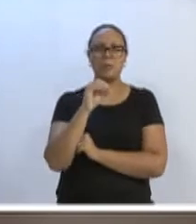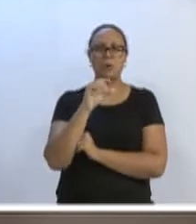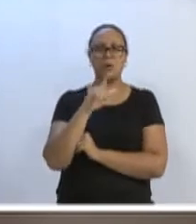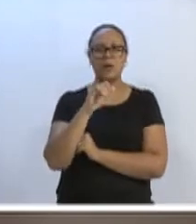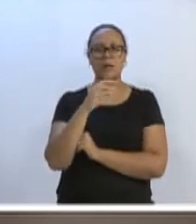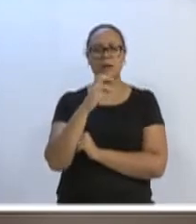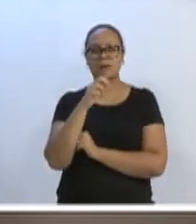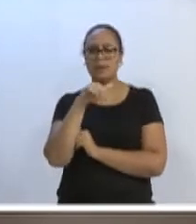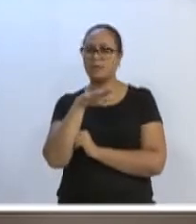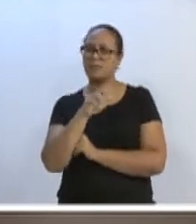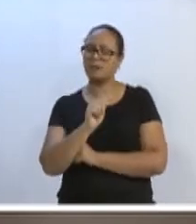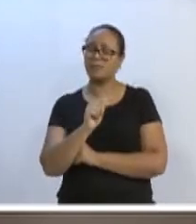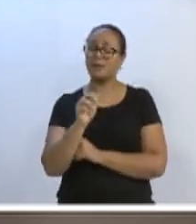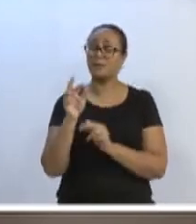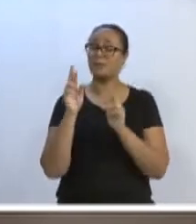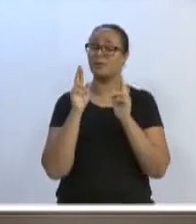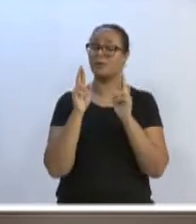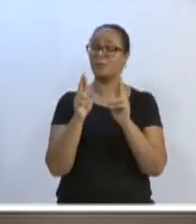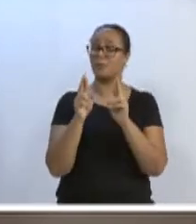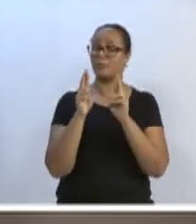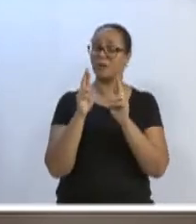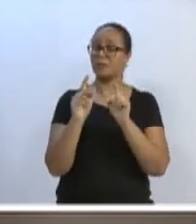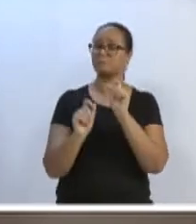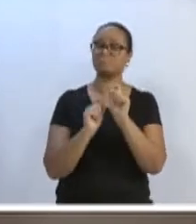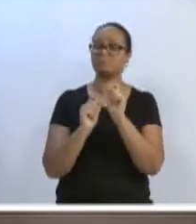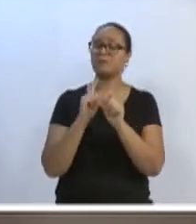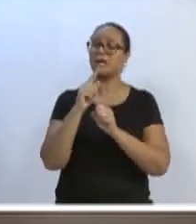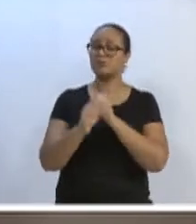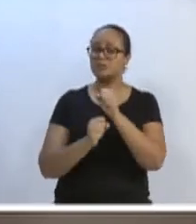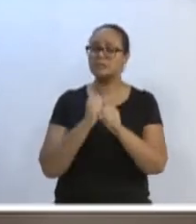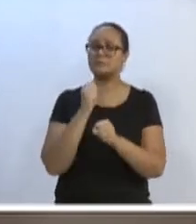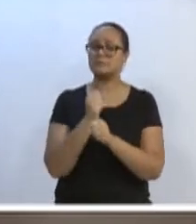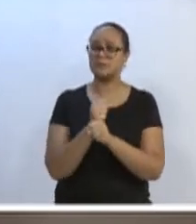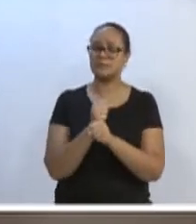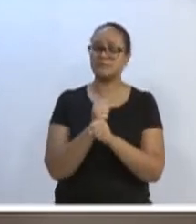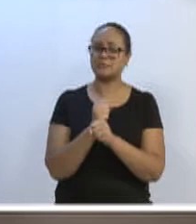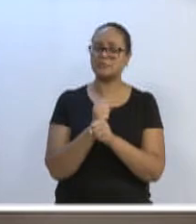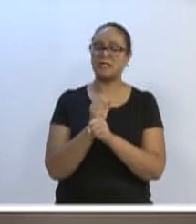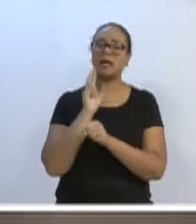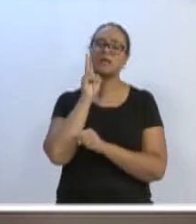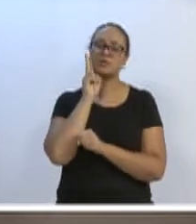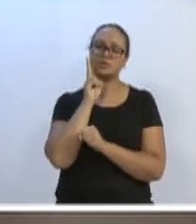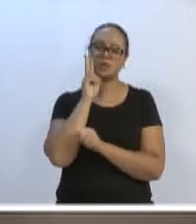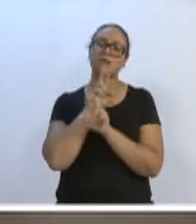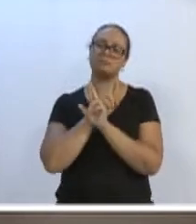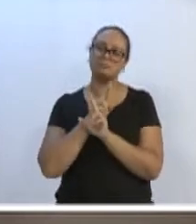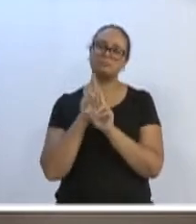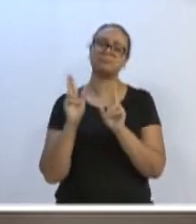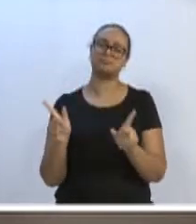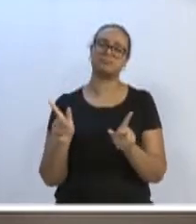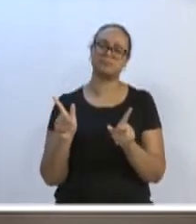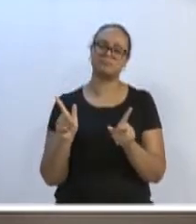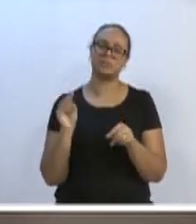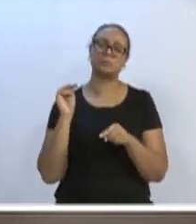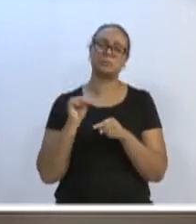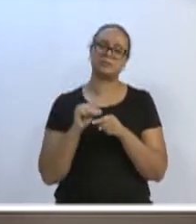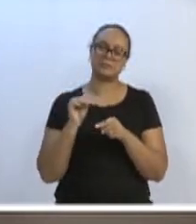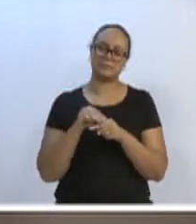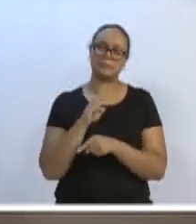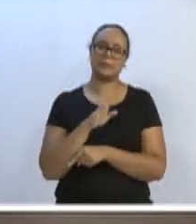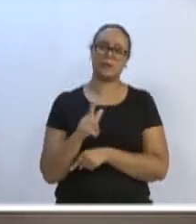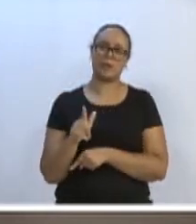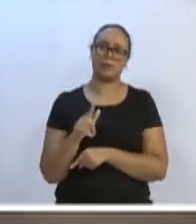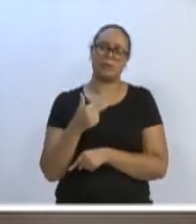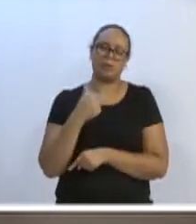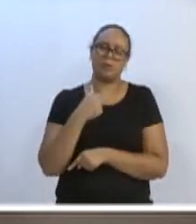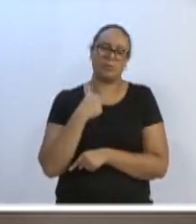eu espero, vereador Adriano Pereira, que realmente, a partir do ano que vem, essa história mude aqui no nosso município. Óbvio, não podemos ser egoístas, devemos pensar